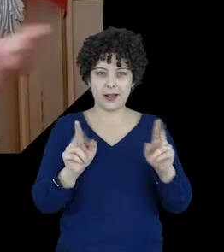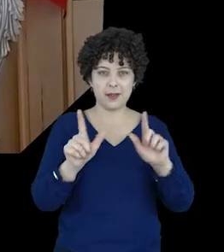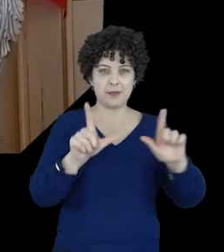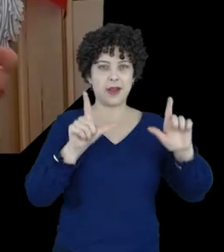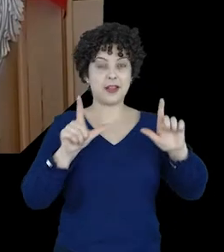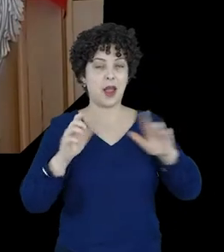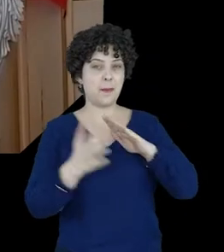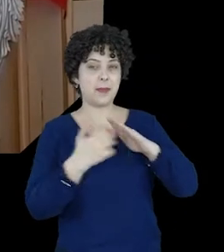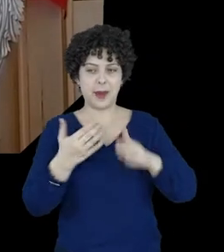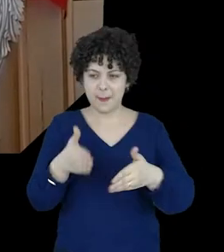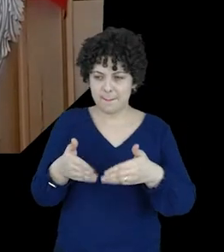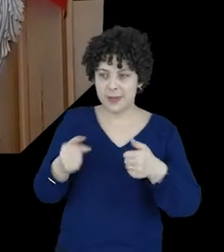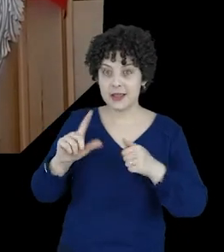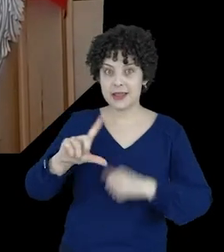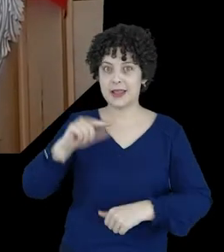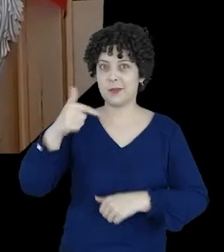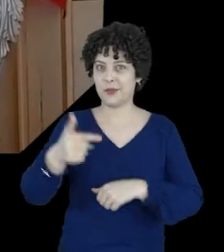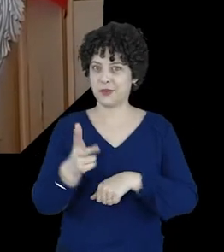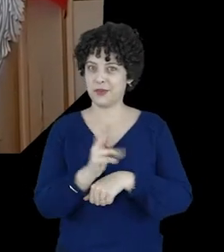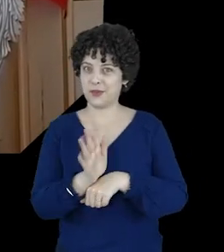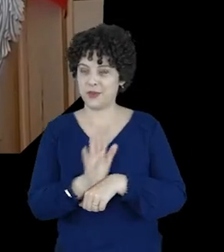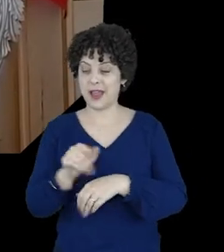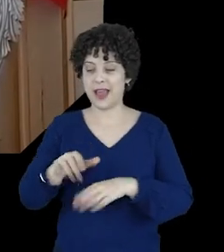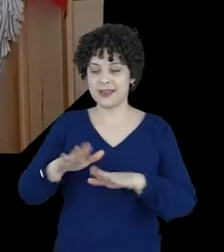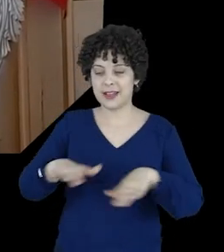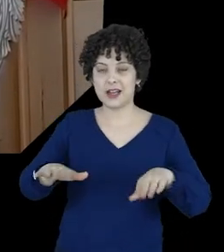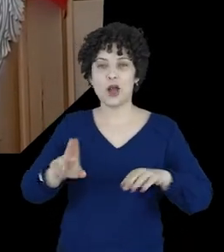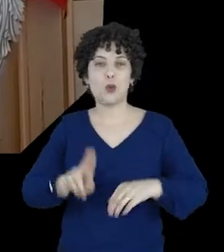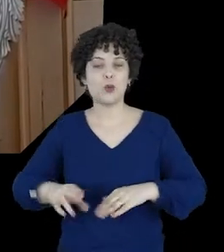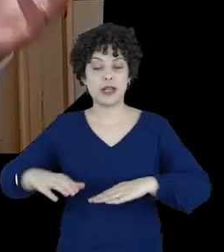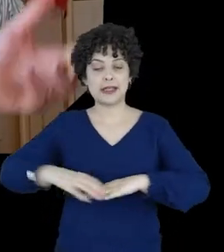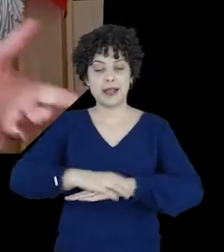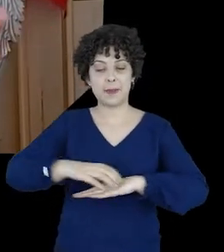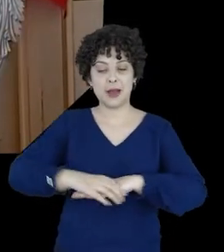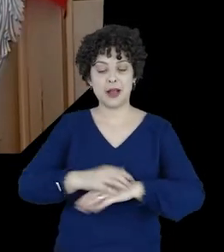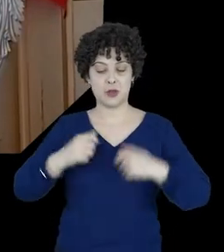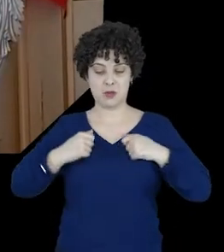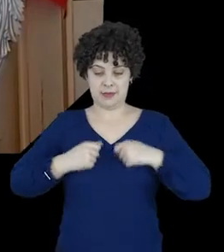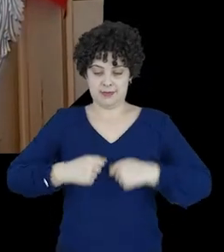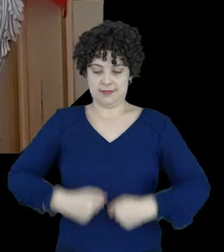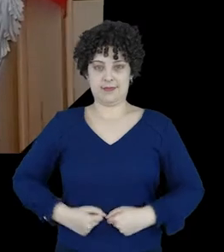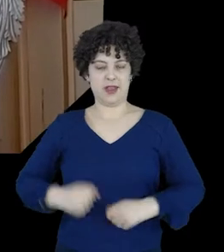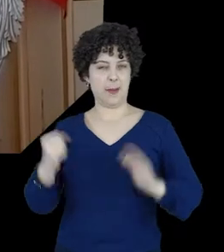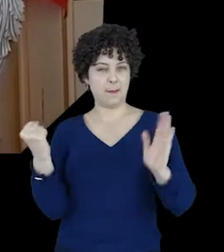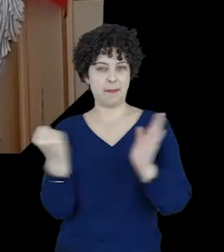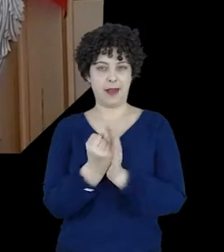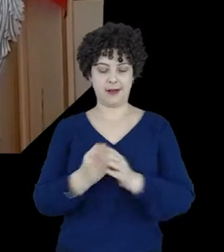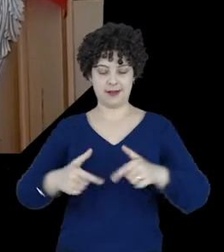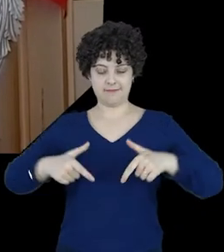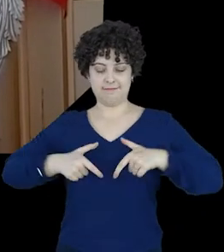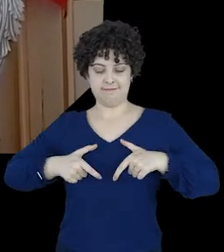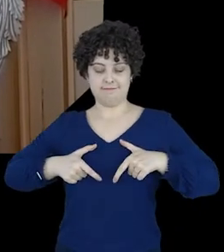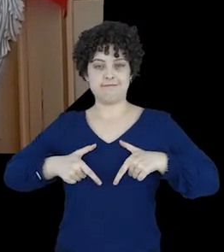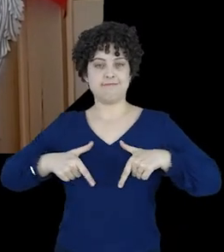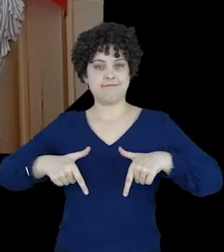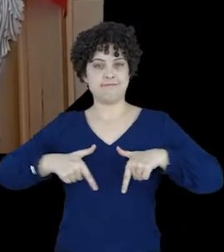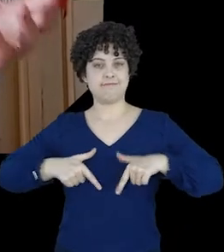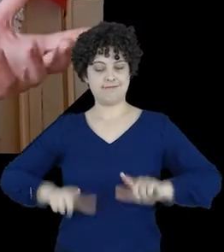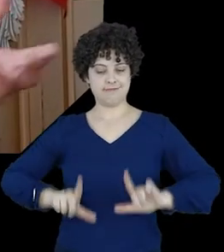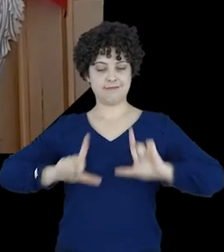Então, a empresa pede para que no próximo vídeo essa criança use calçados ou uniforme de uma marca específica.